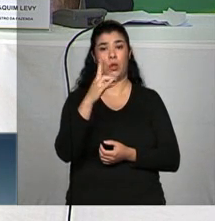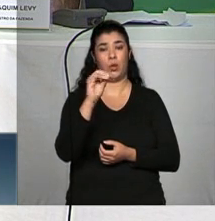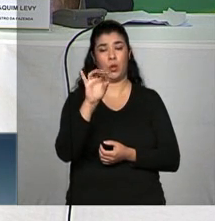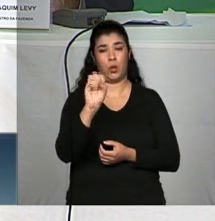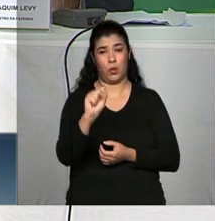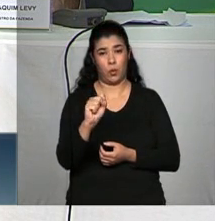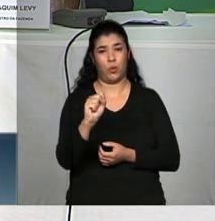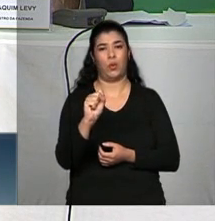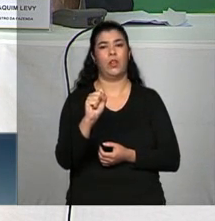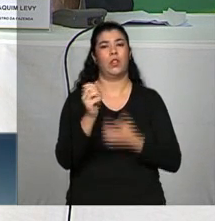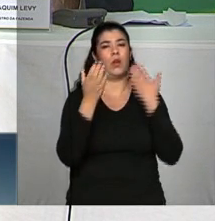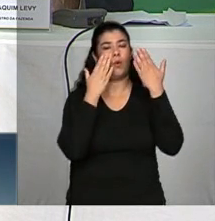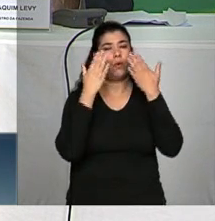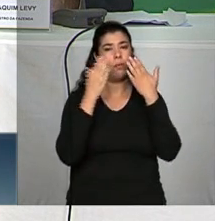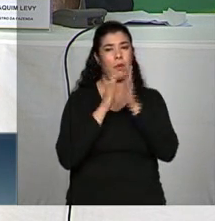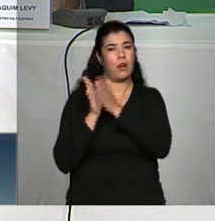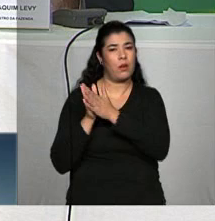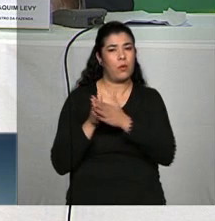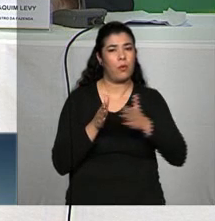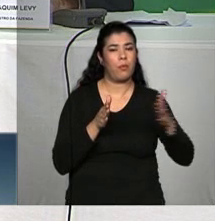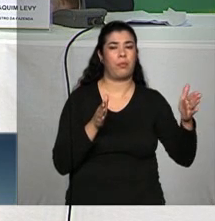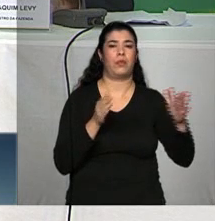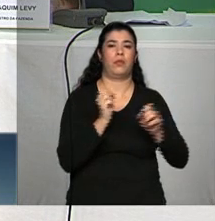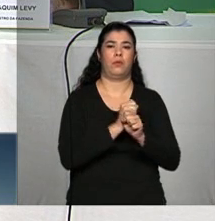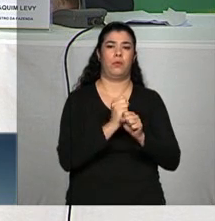15 a 26. Não, em relação